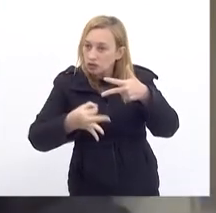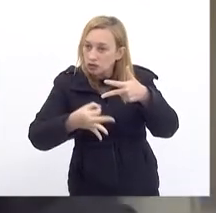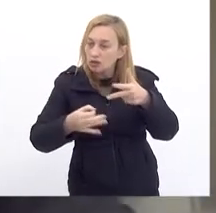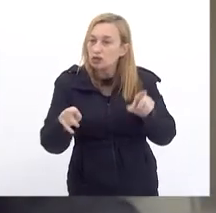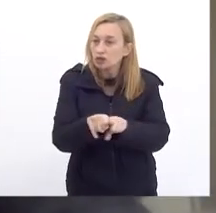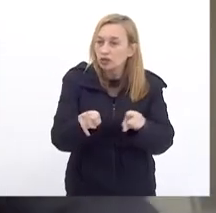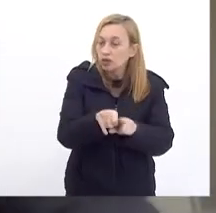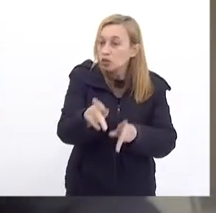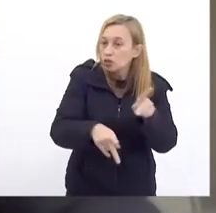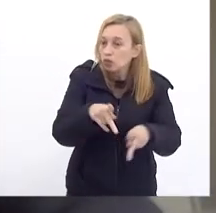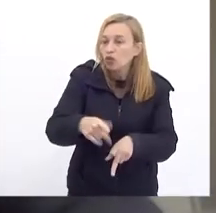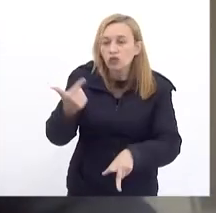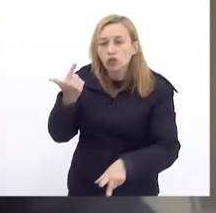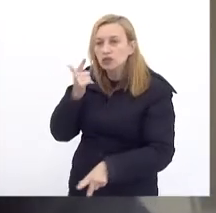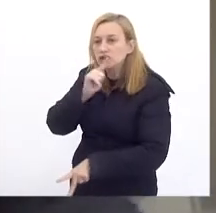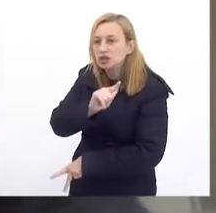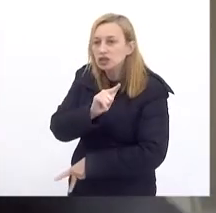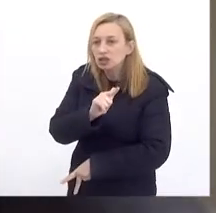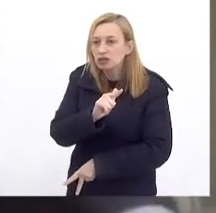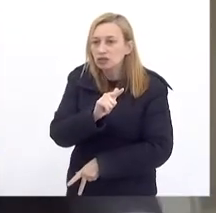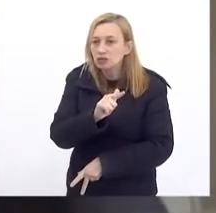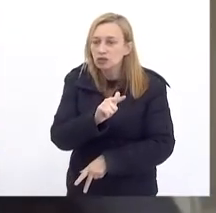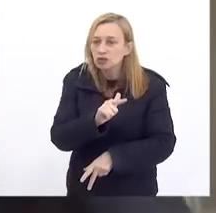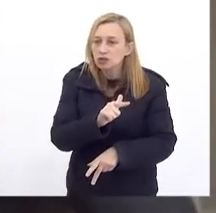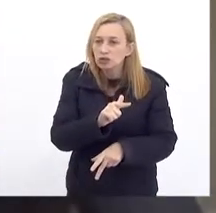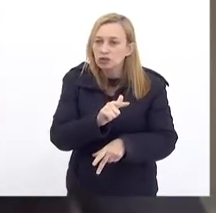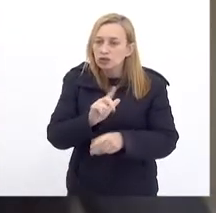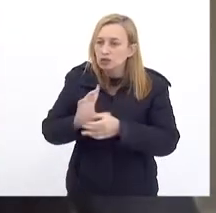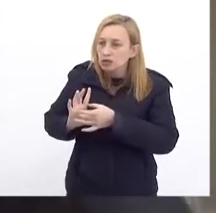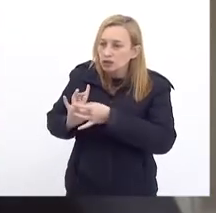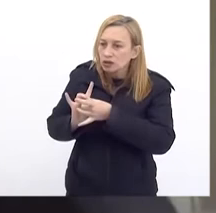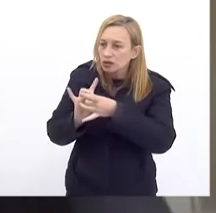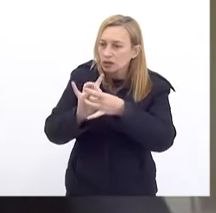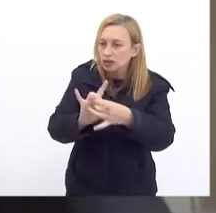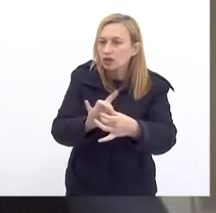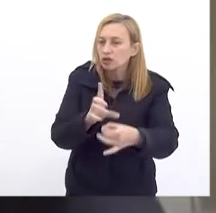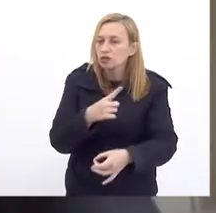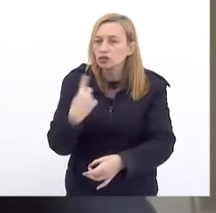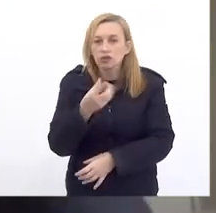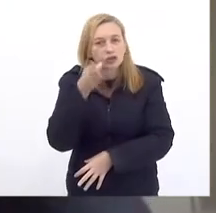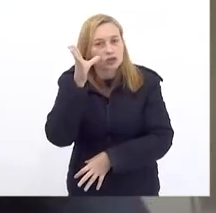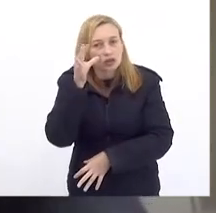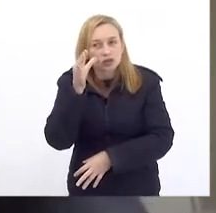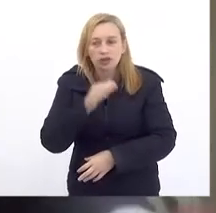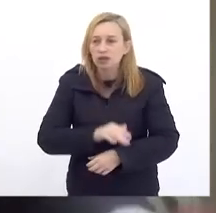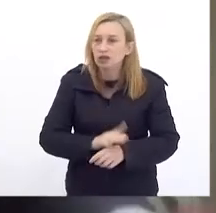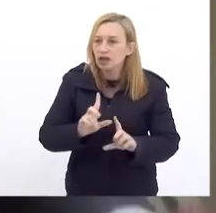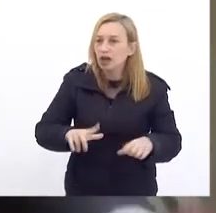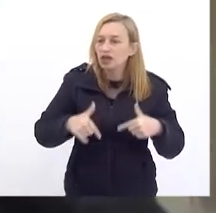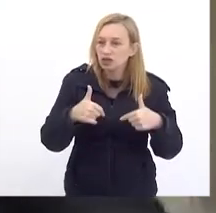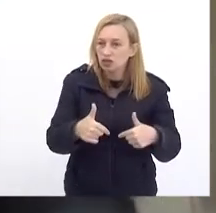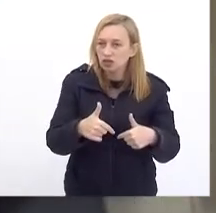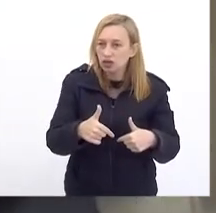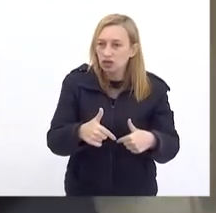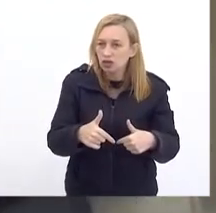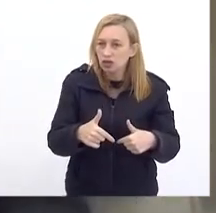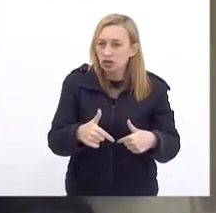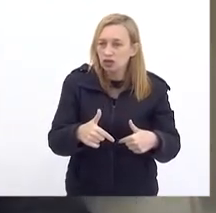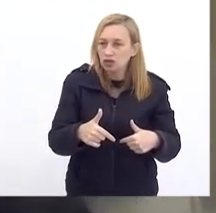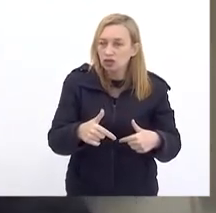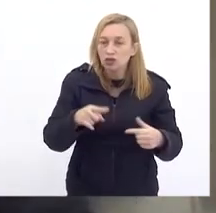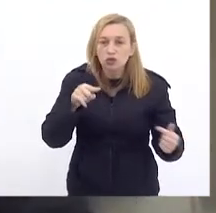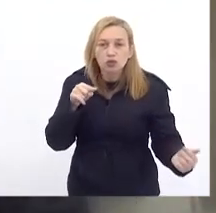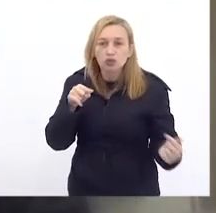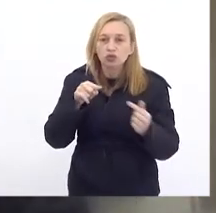consegue Alinhar Os nossos Interesses E convergir Ações Em prol De um